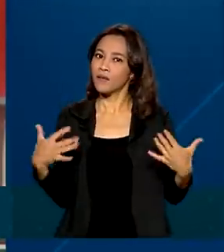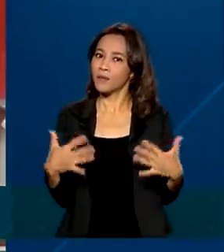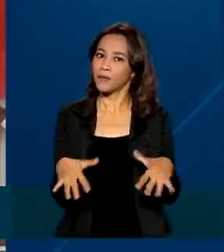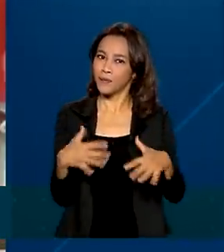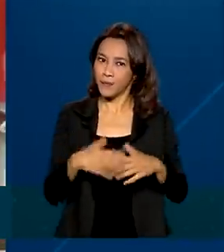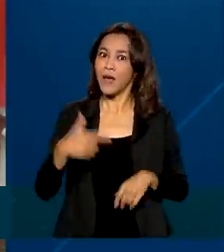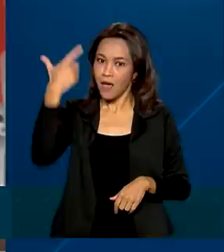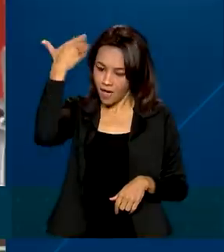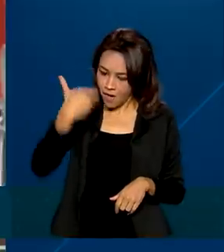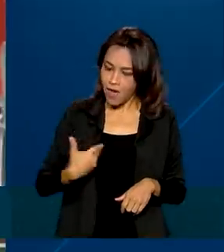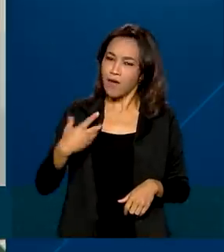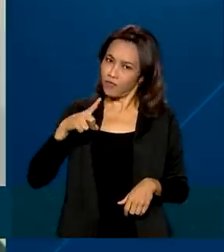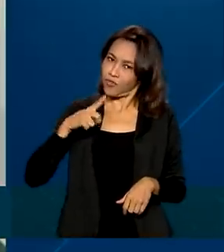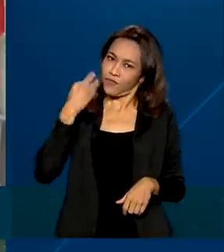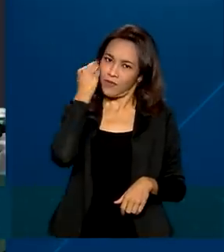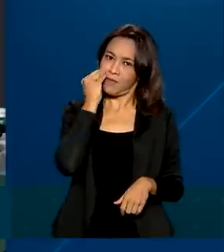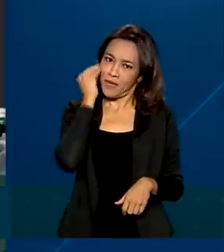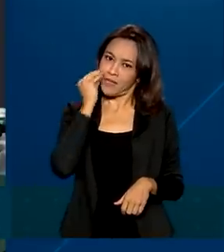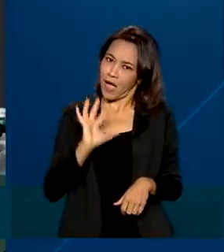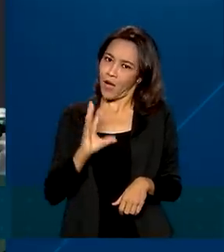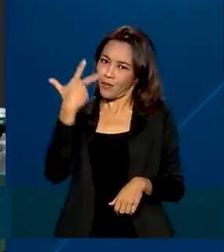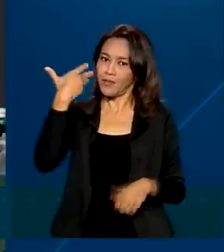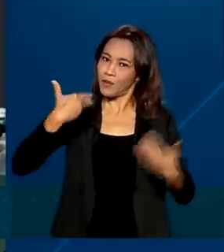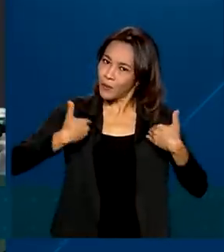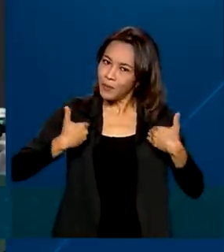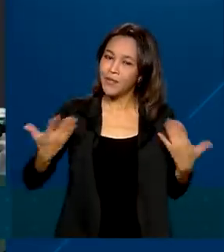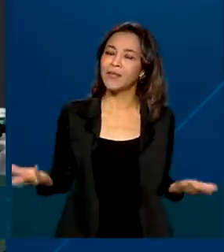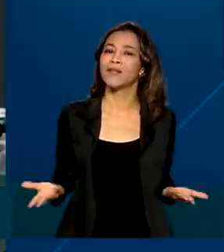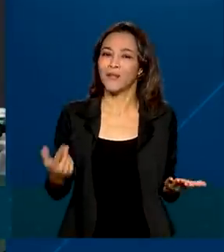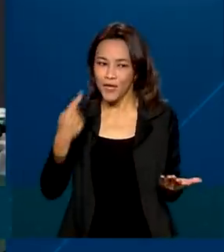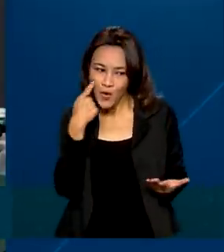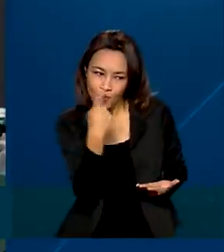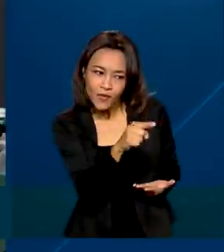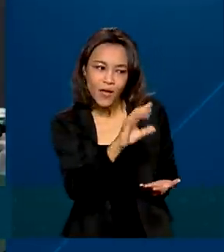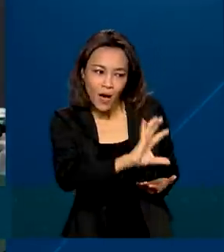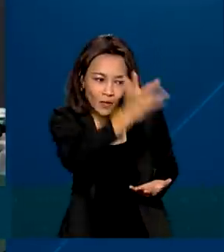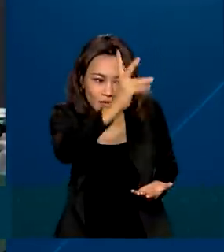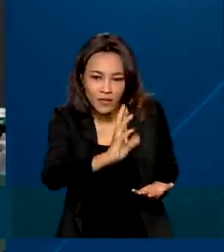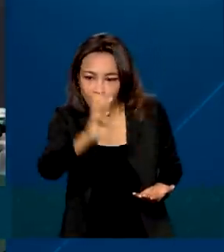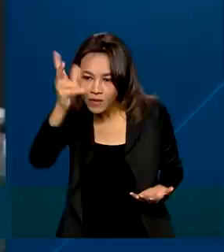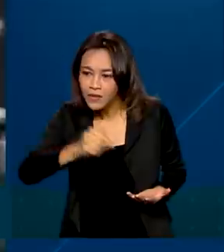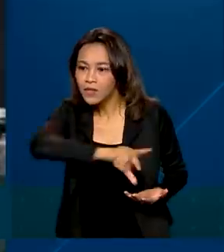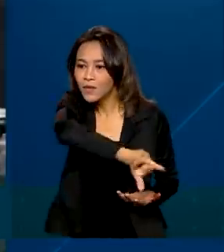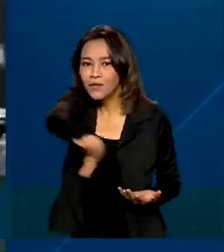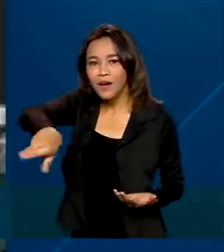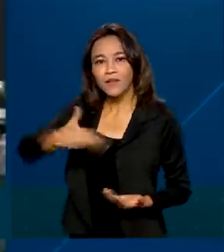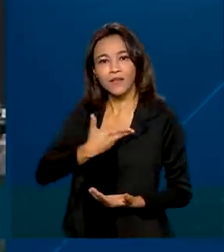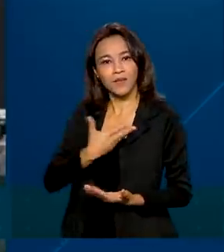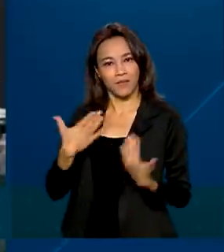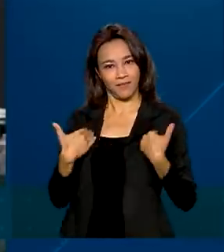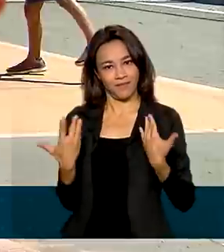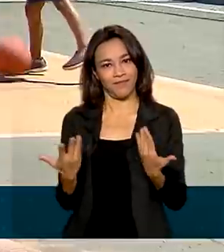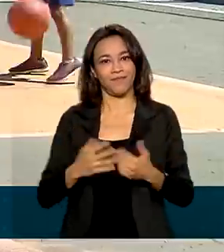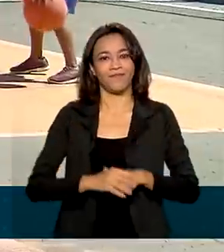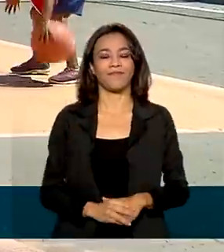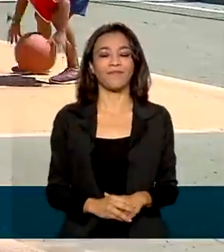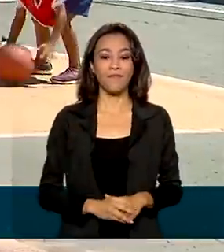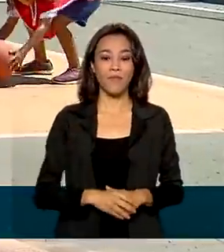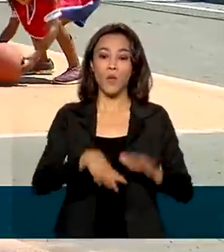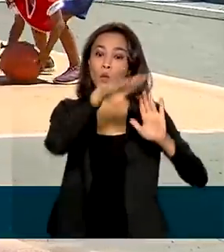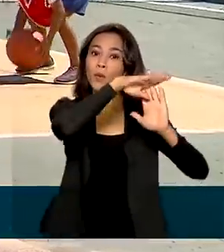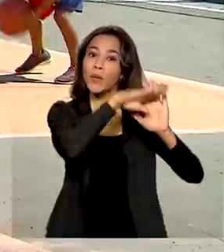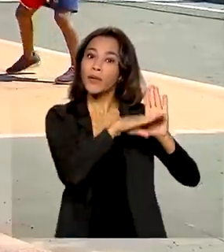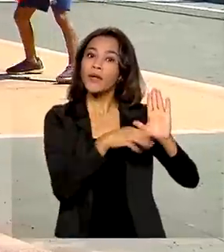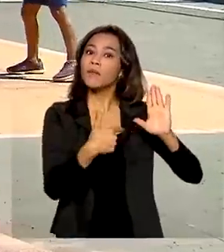Eu vivi isso, isso aconteceu com a minha vida e eu vi acontecer com todos os alunos, todos os meus amigos. O programa é